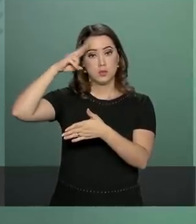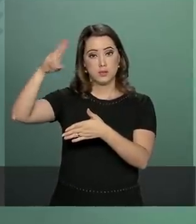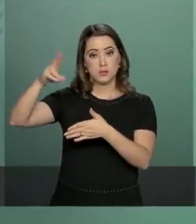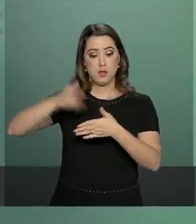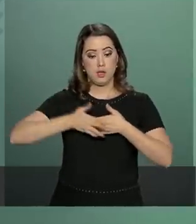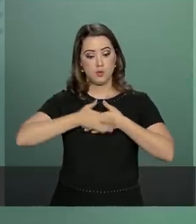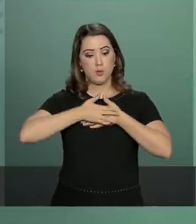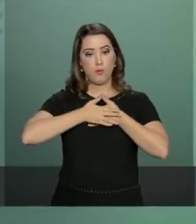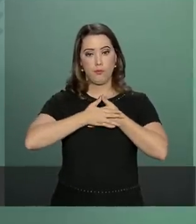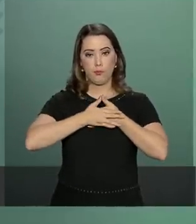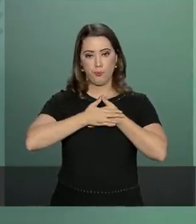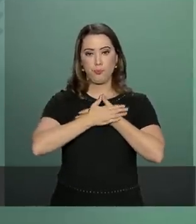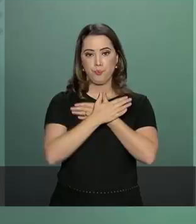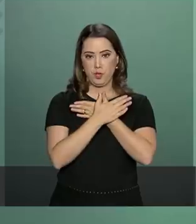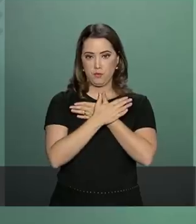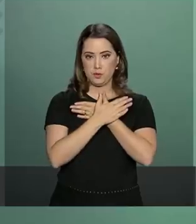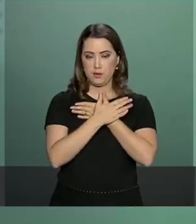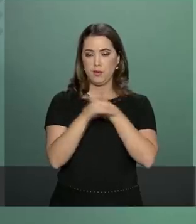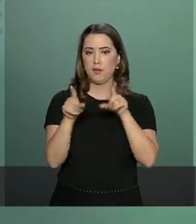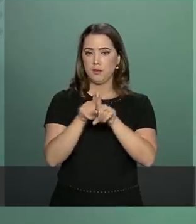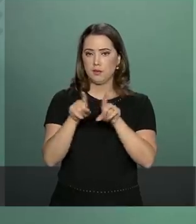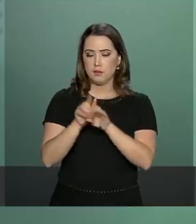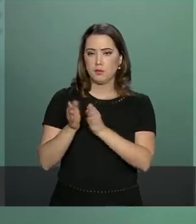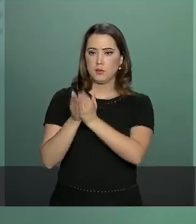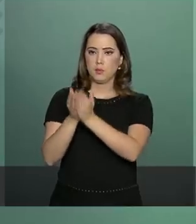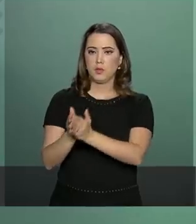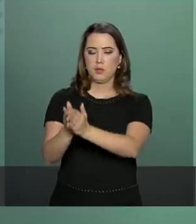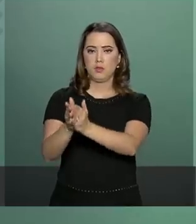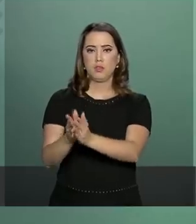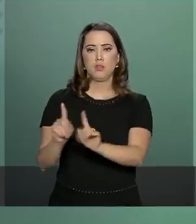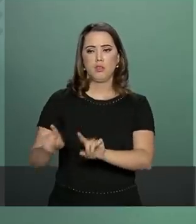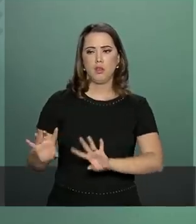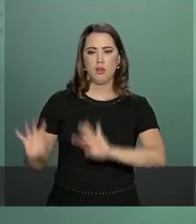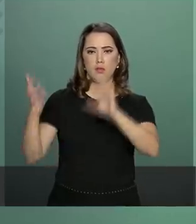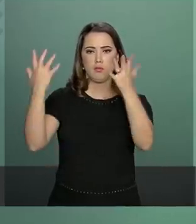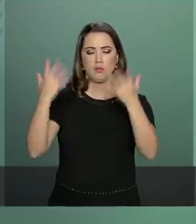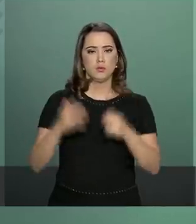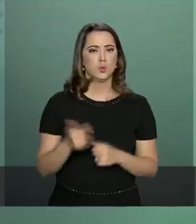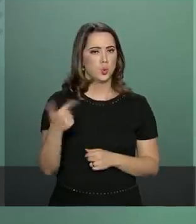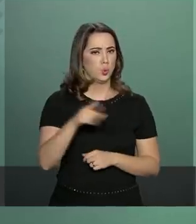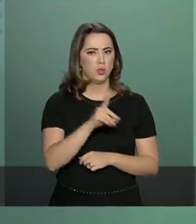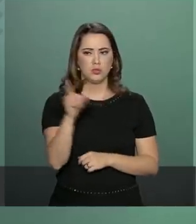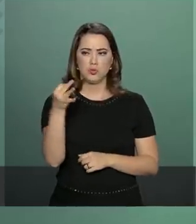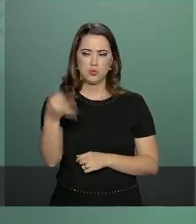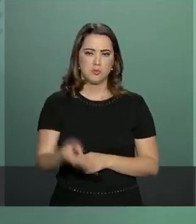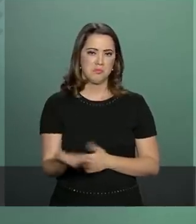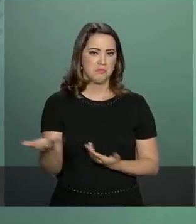aqui e tropas de todas essas três forças não há previsão nesse sentido